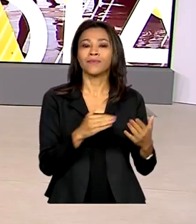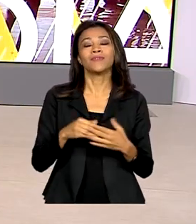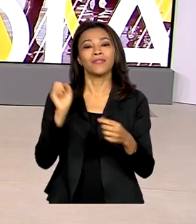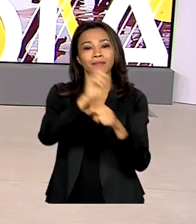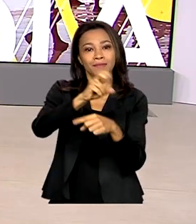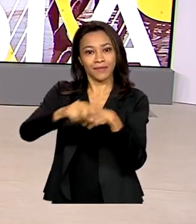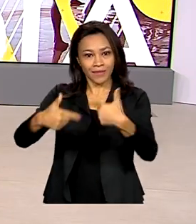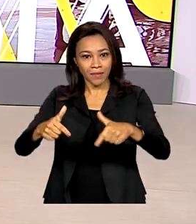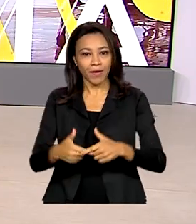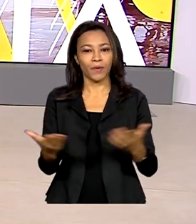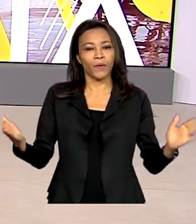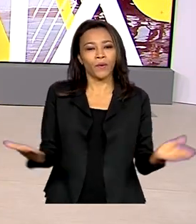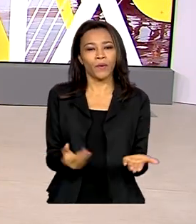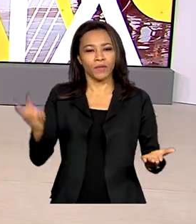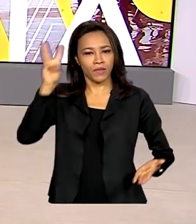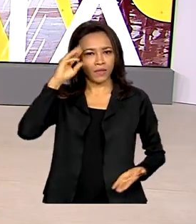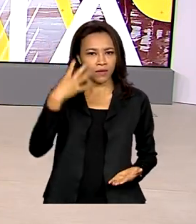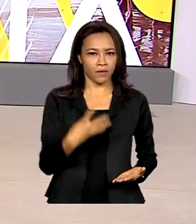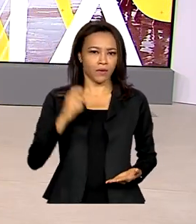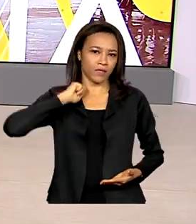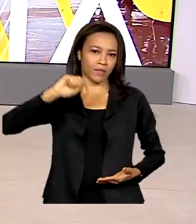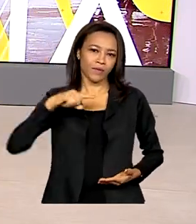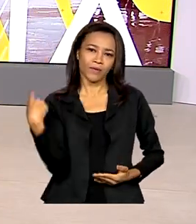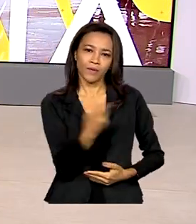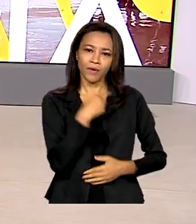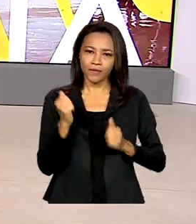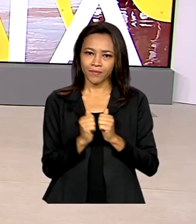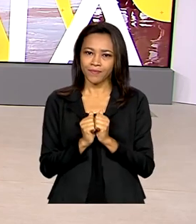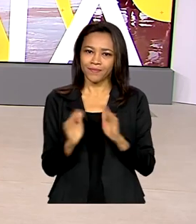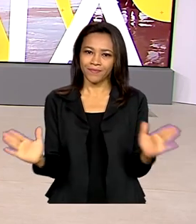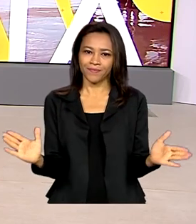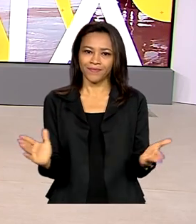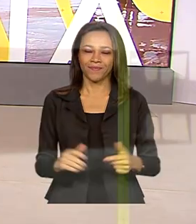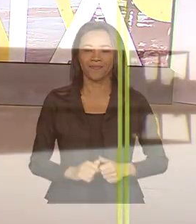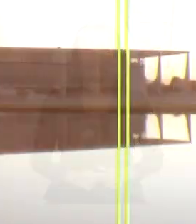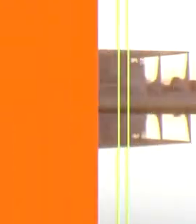Terça-feira, 4 de abril, o Brasil em Dia já está no ar.